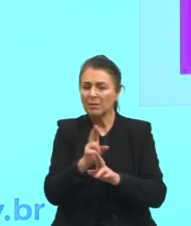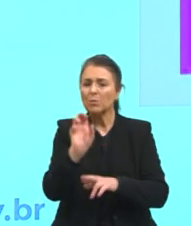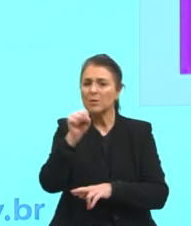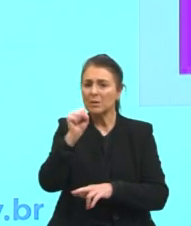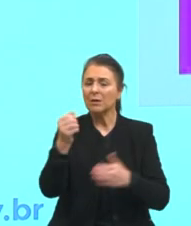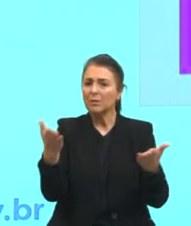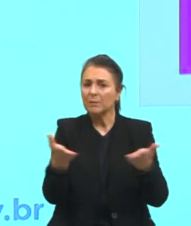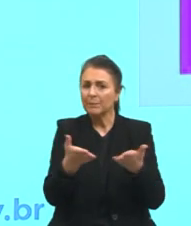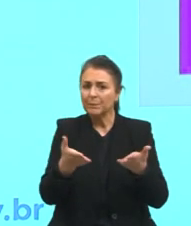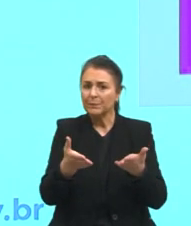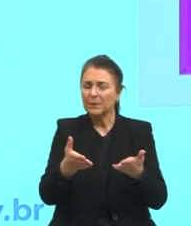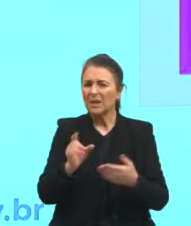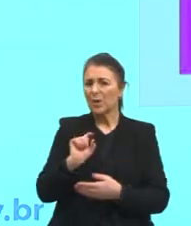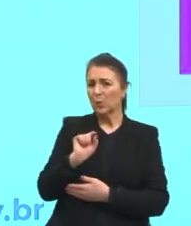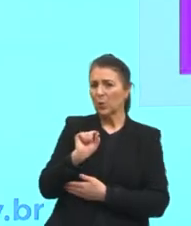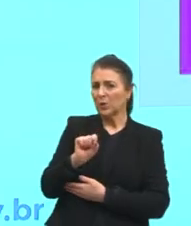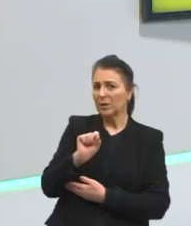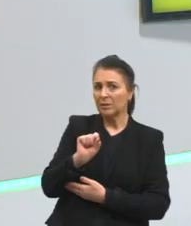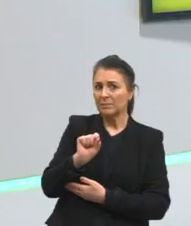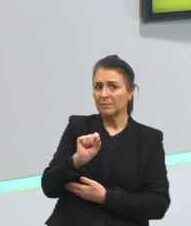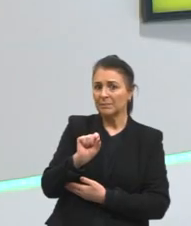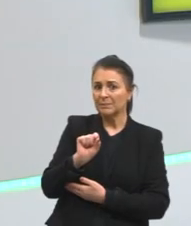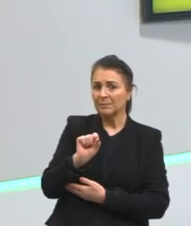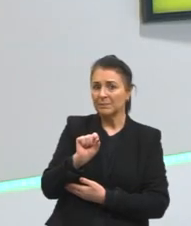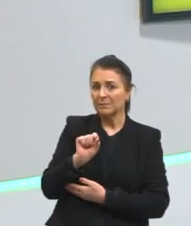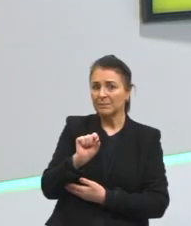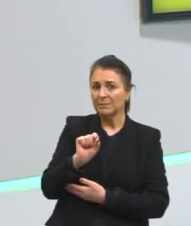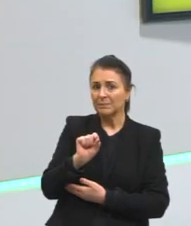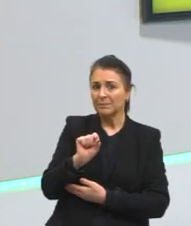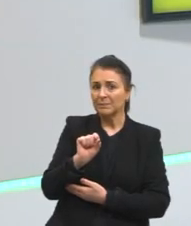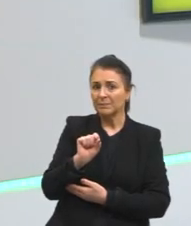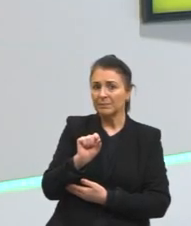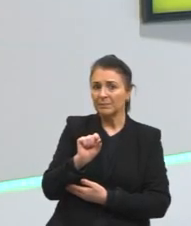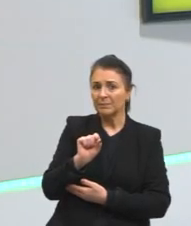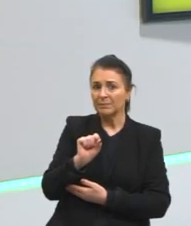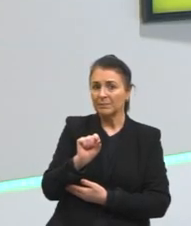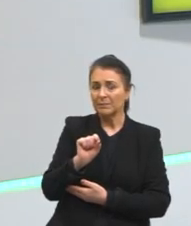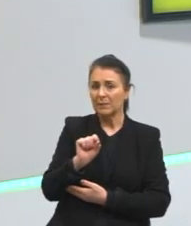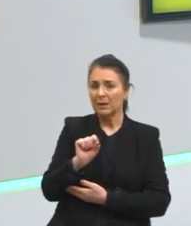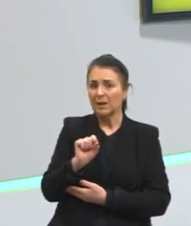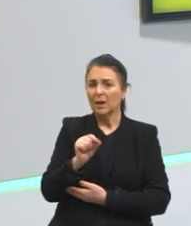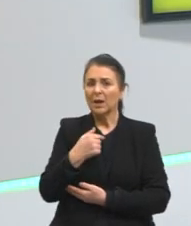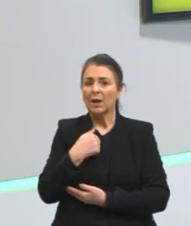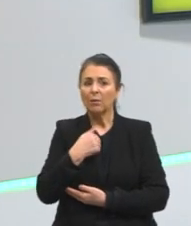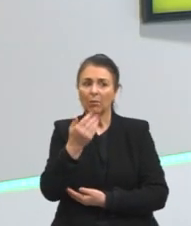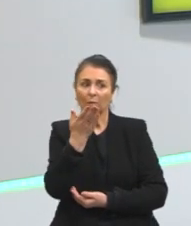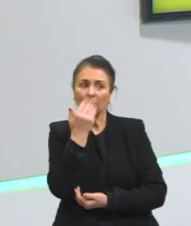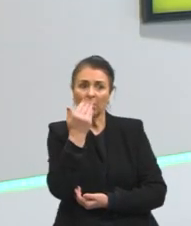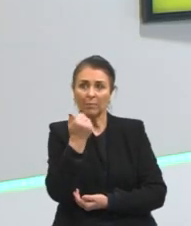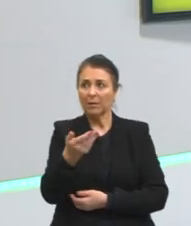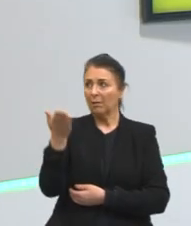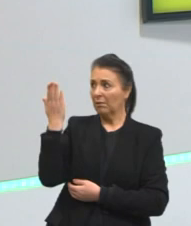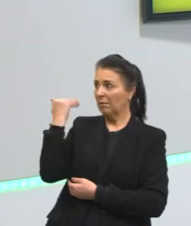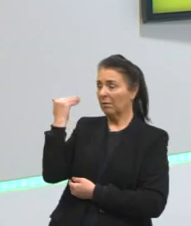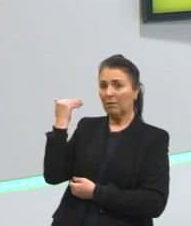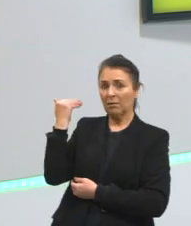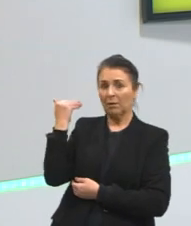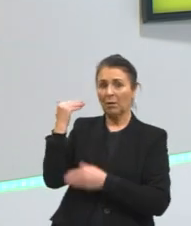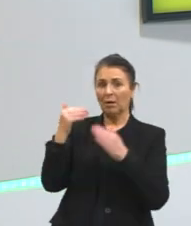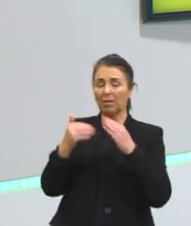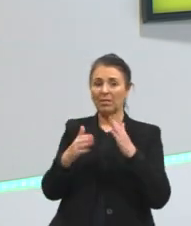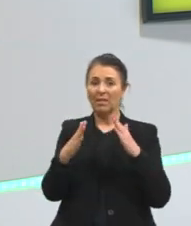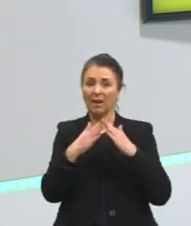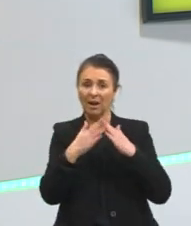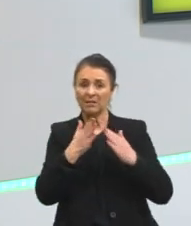que seria no caso eu comia todos os dias na casa da minha avó